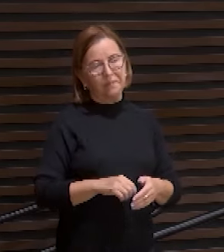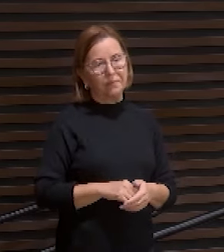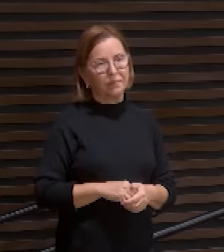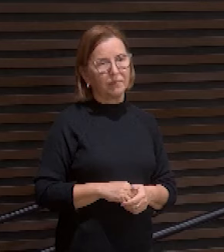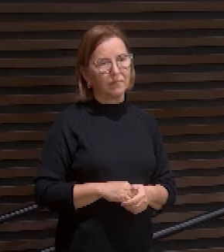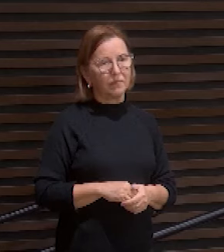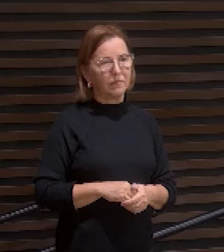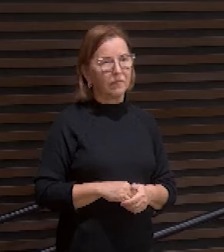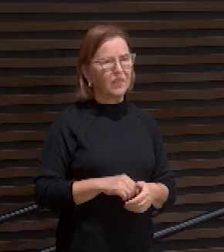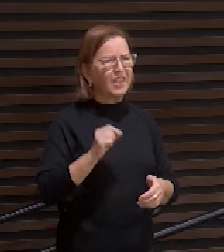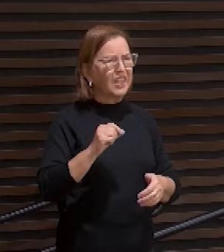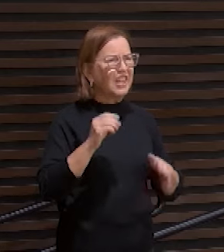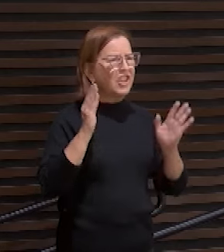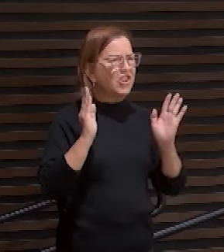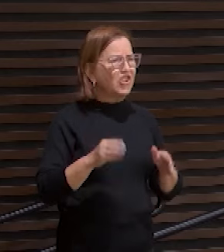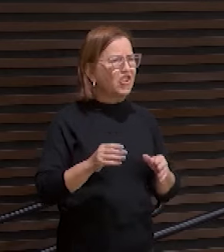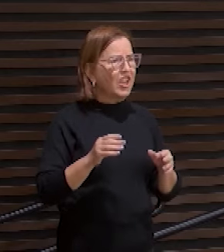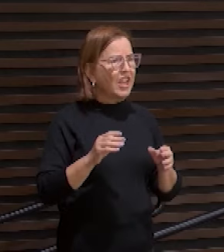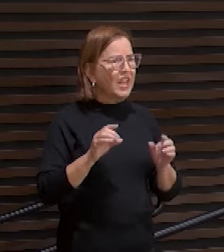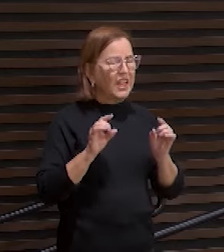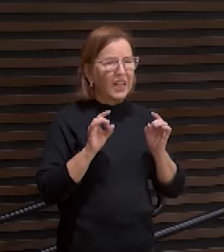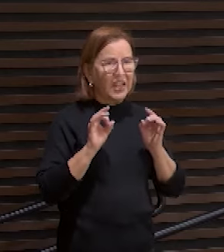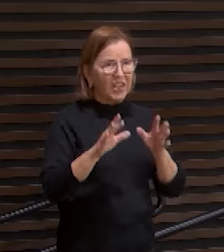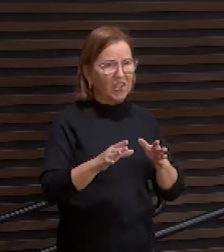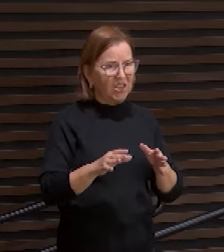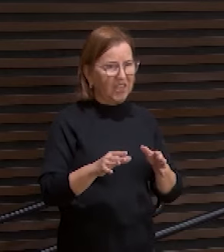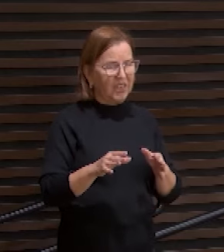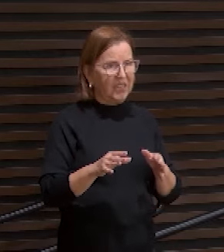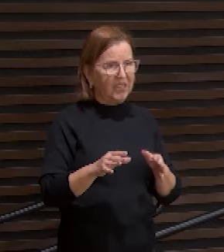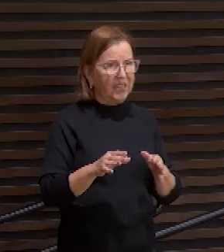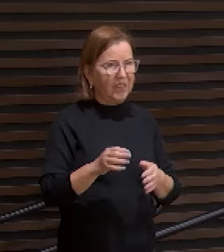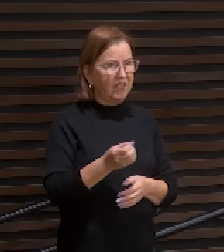Quem aqui já foi rejeitado alguma vez sabe o quanto isso dói.